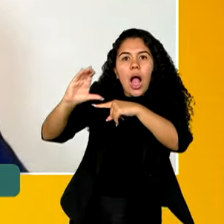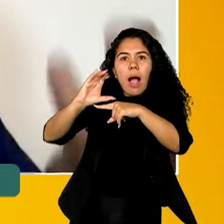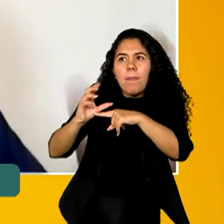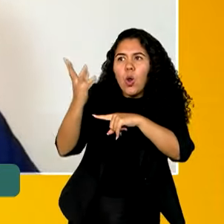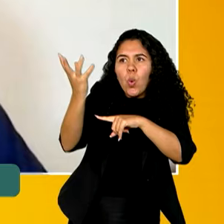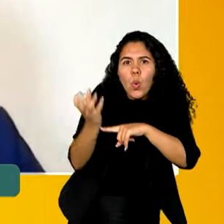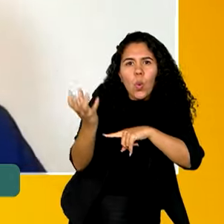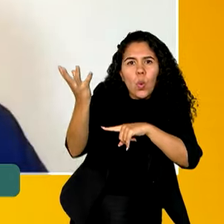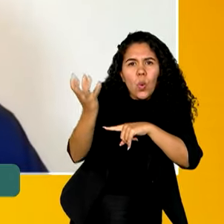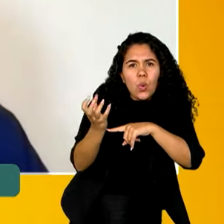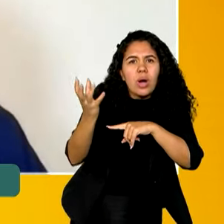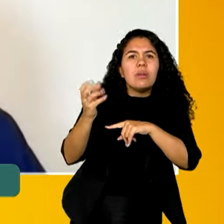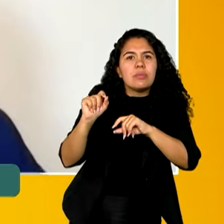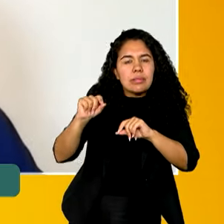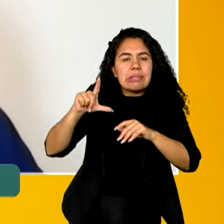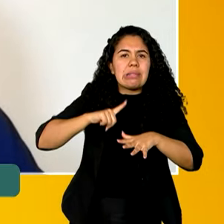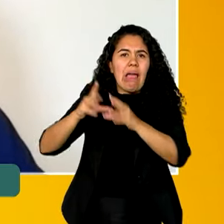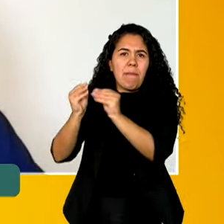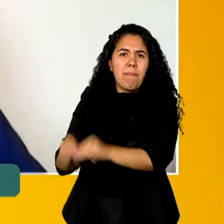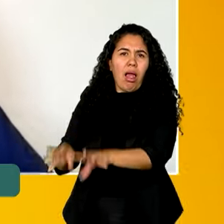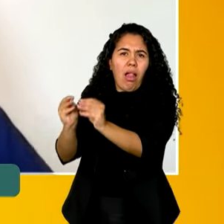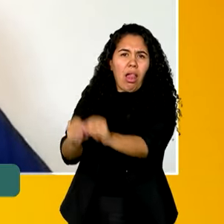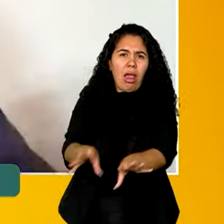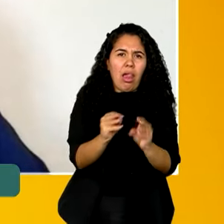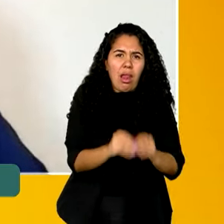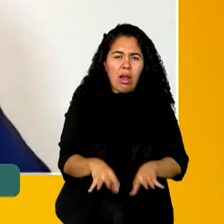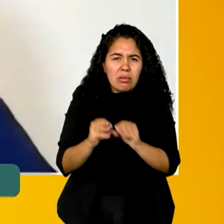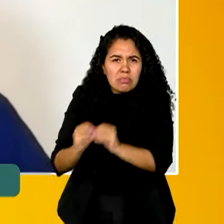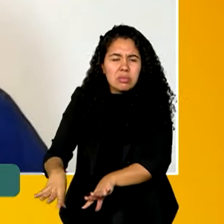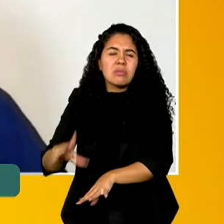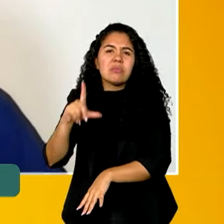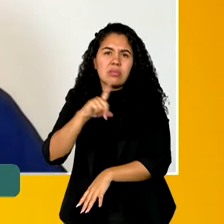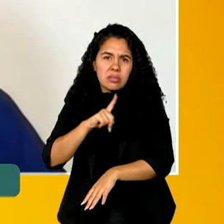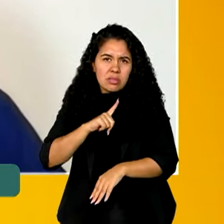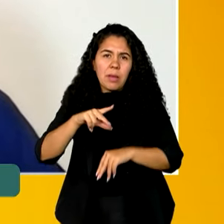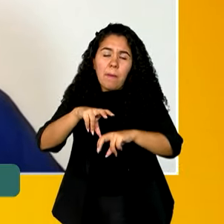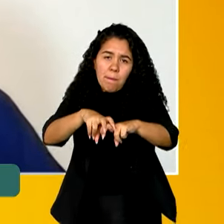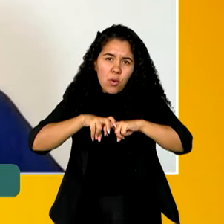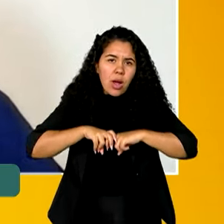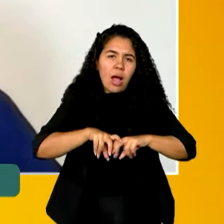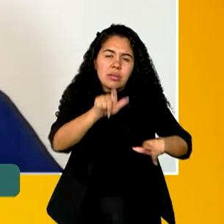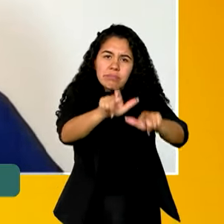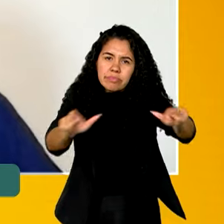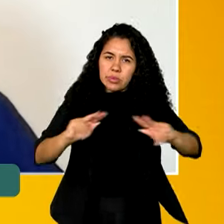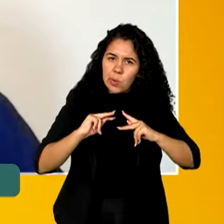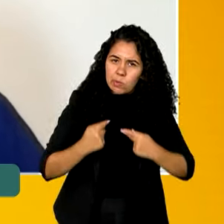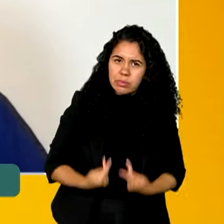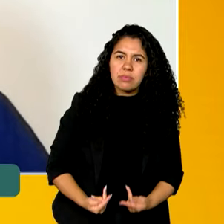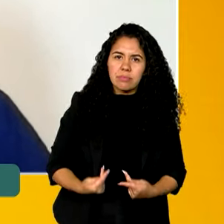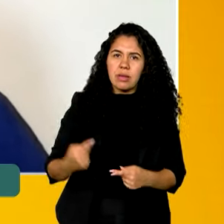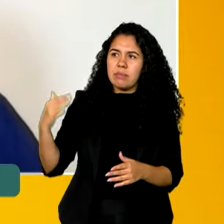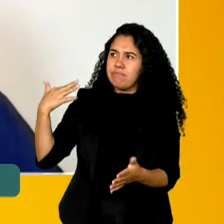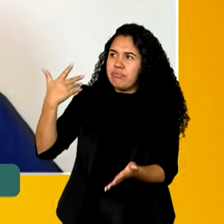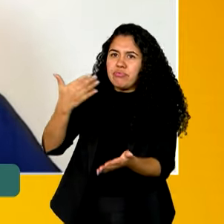recebendo todos esses impactos gerados pela humanidade da era industrial para cá. Por isso que ele está tão